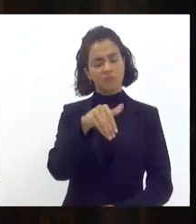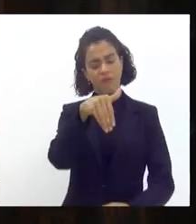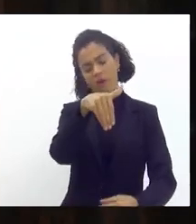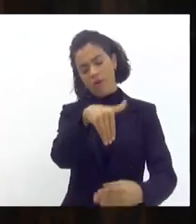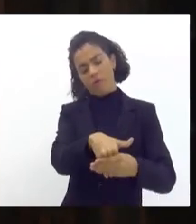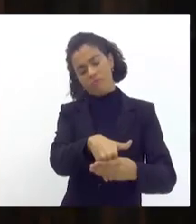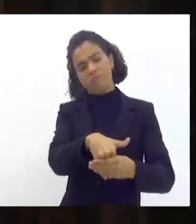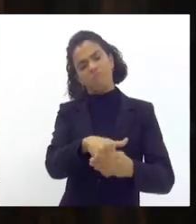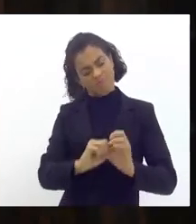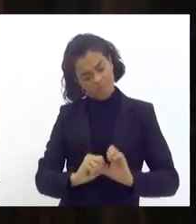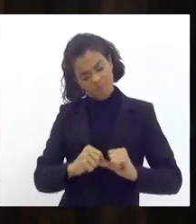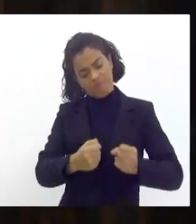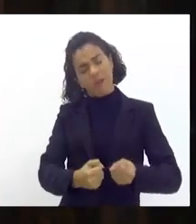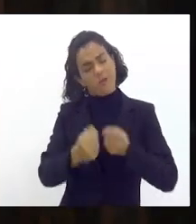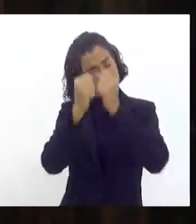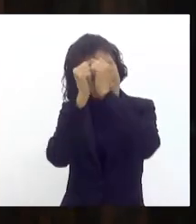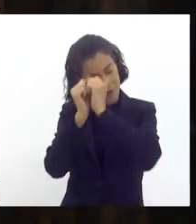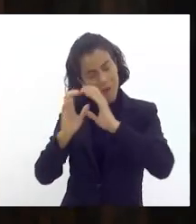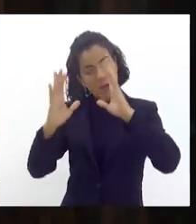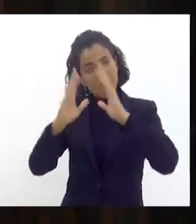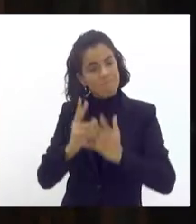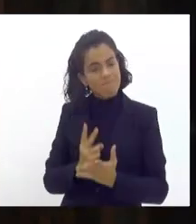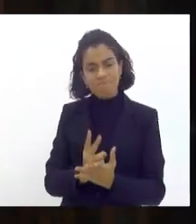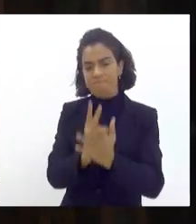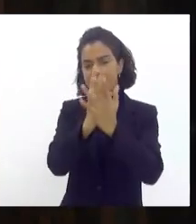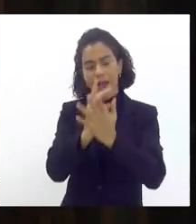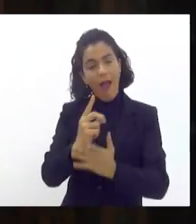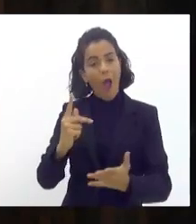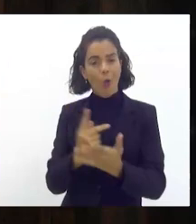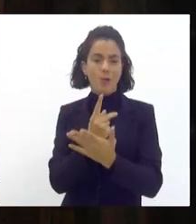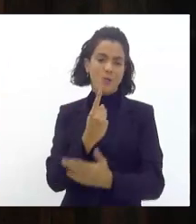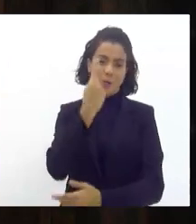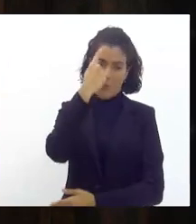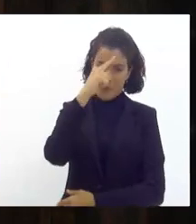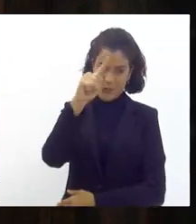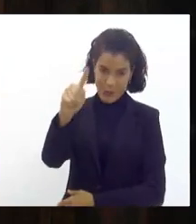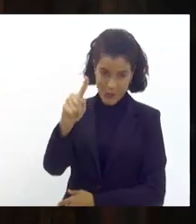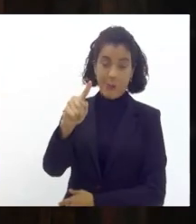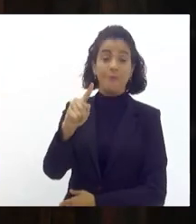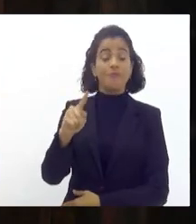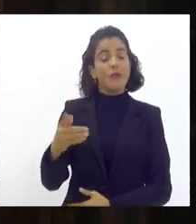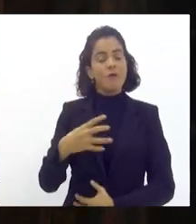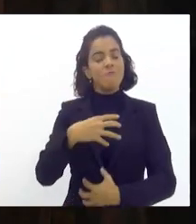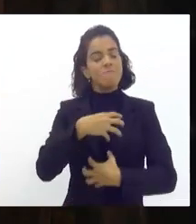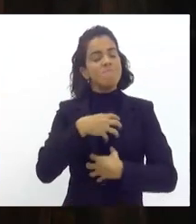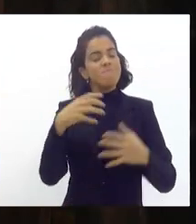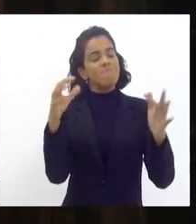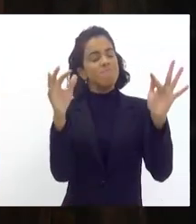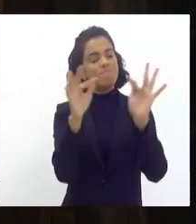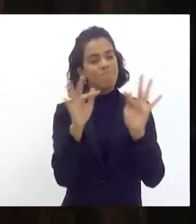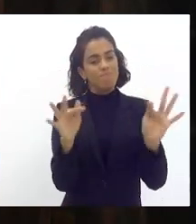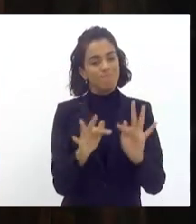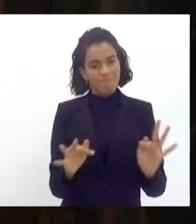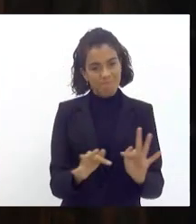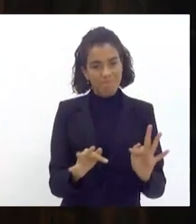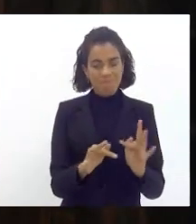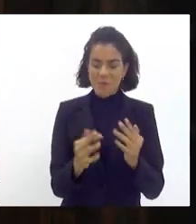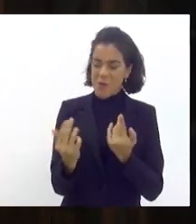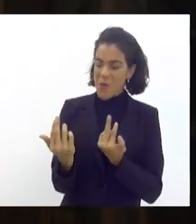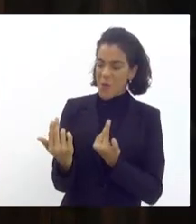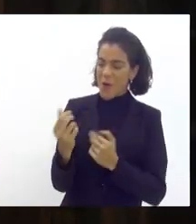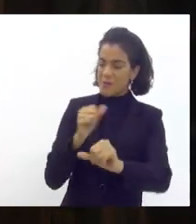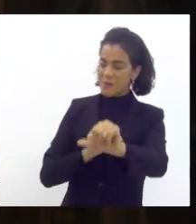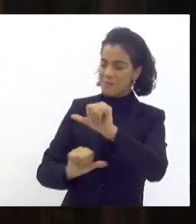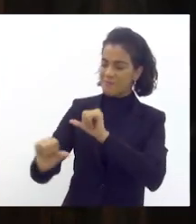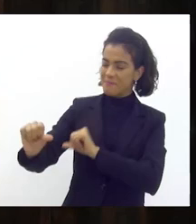me dediquei, e sempre sonhei que isso aí pudesse acontecer um dia. Então, a felicidade que eu sinto é a mesma que eu teria se tivesse sentado